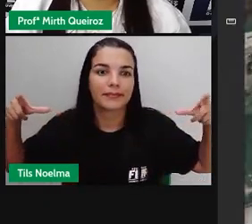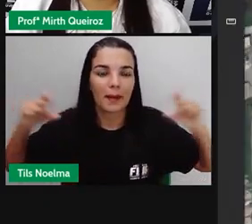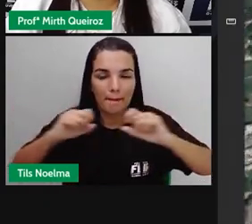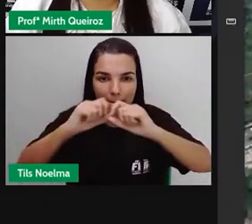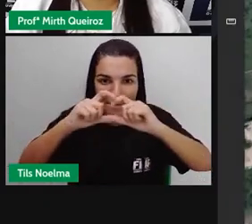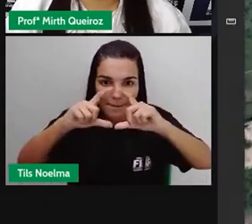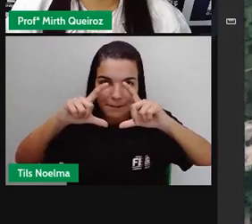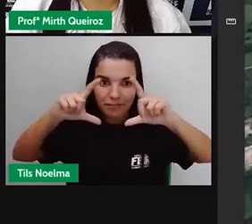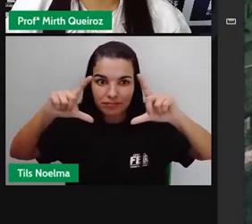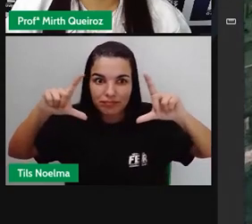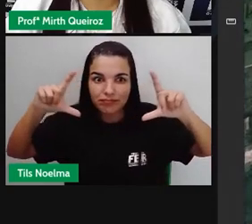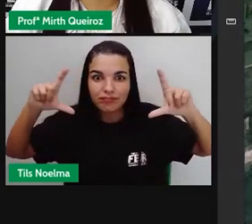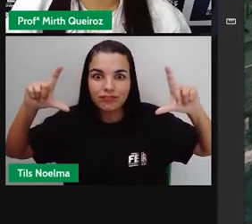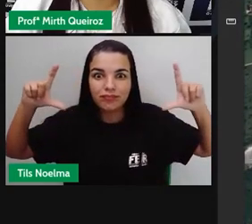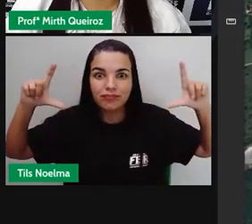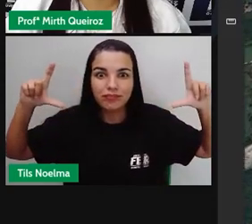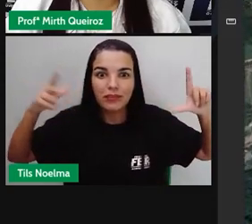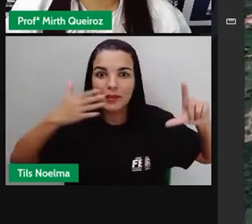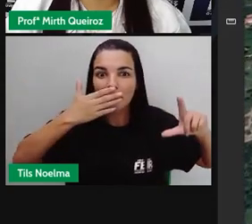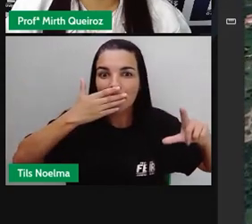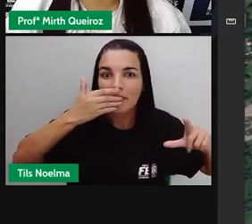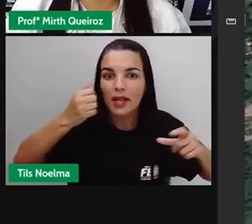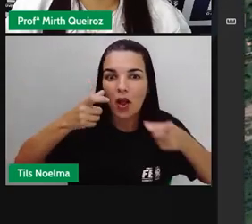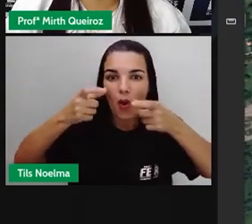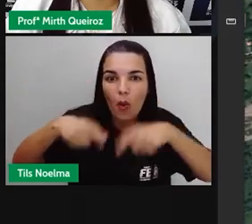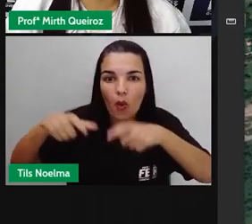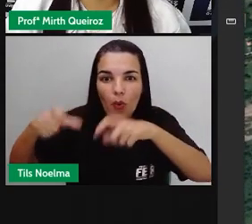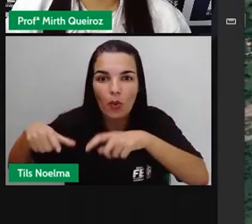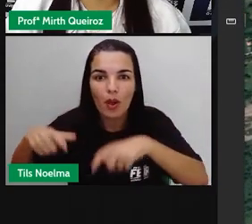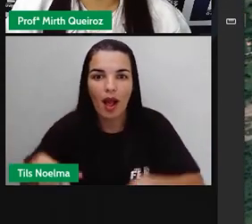para você ver de forma mais detalhada o local.